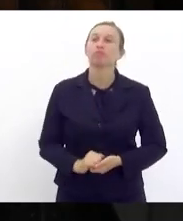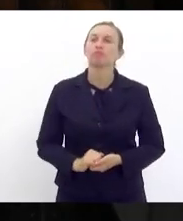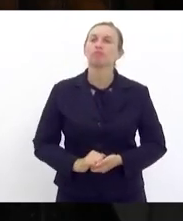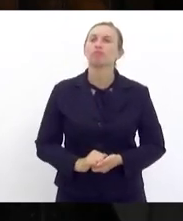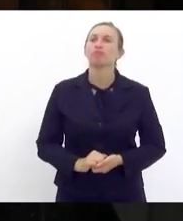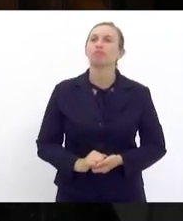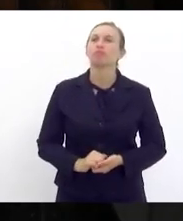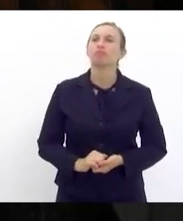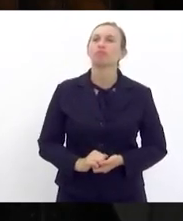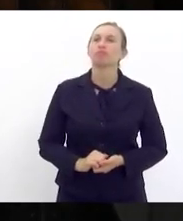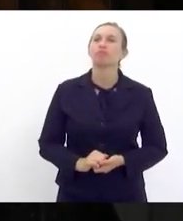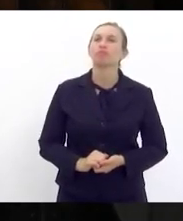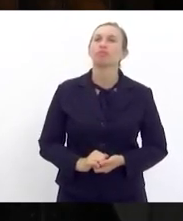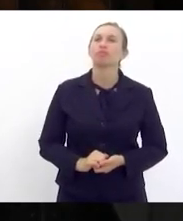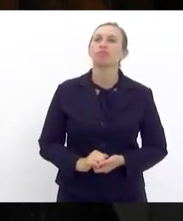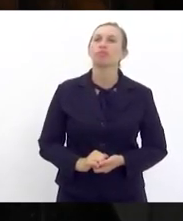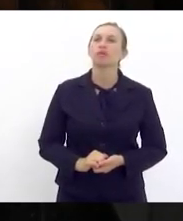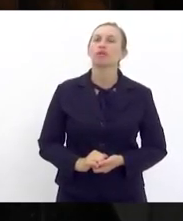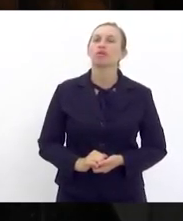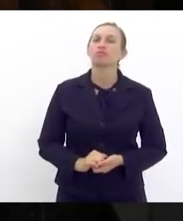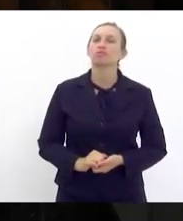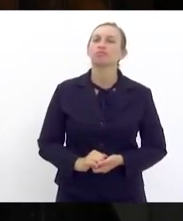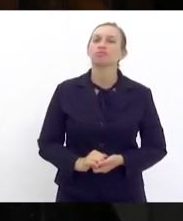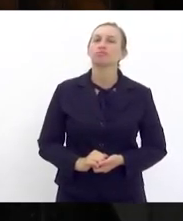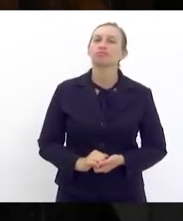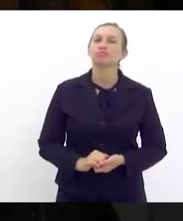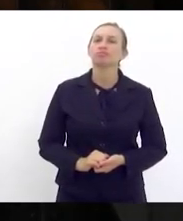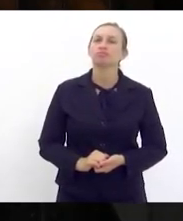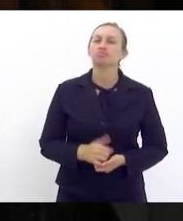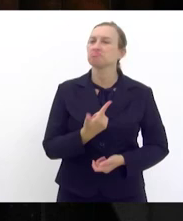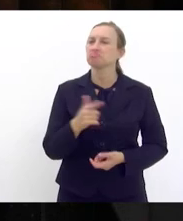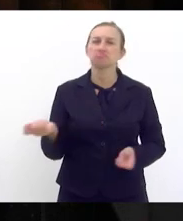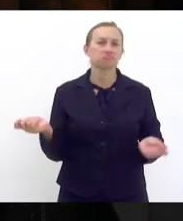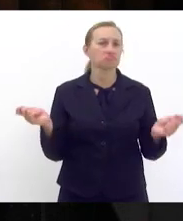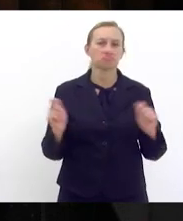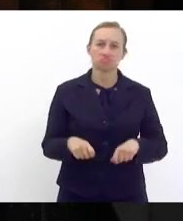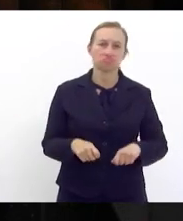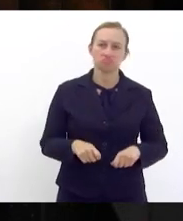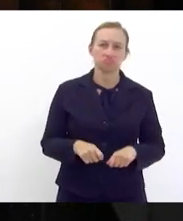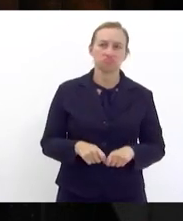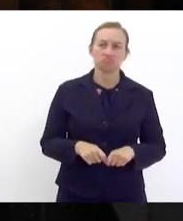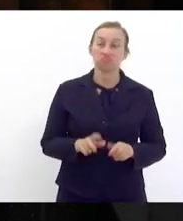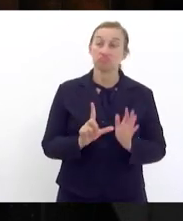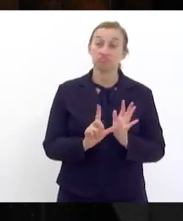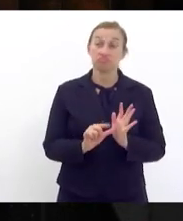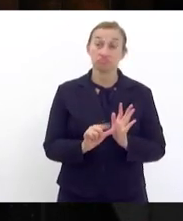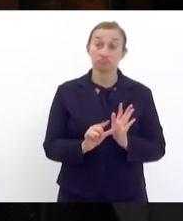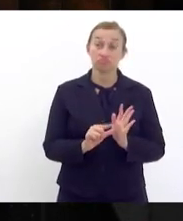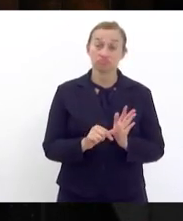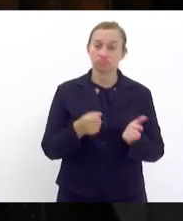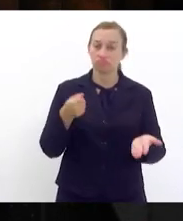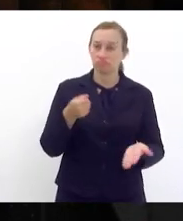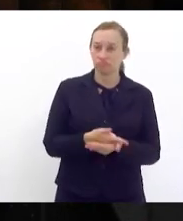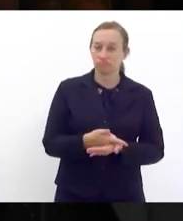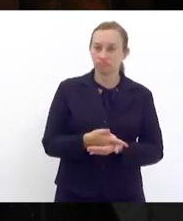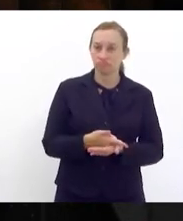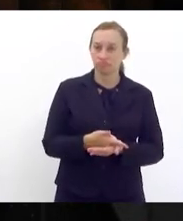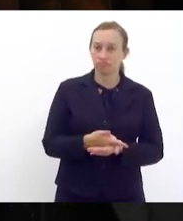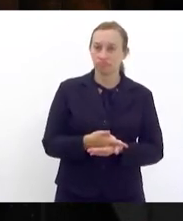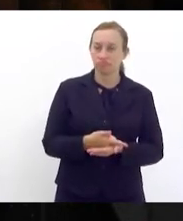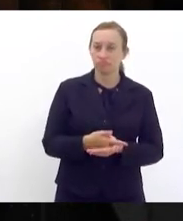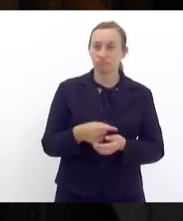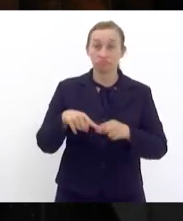que não haveria possibilidade de atraso de folha de pagamento de pessoal,